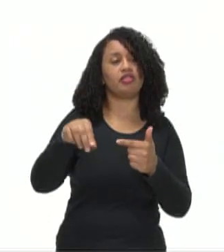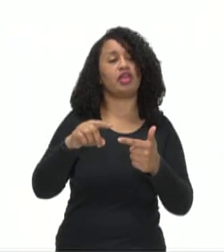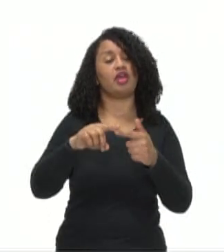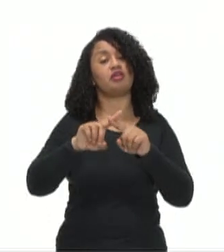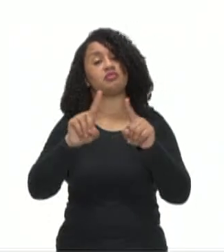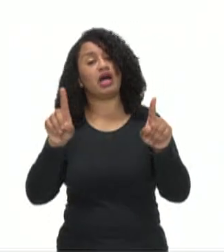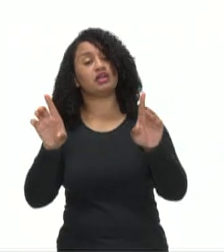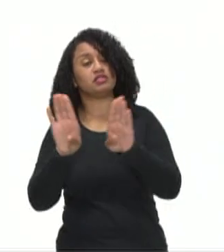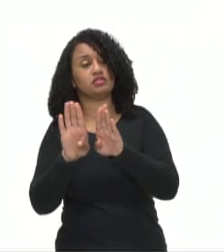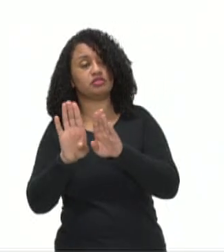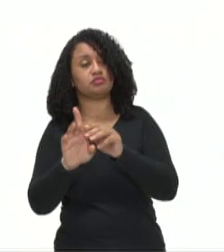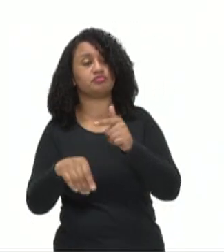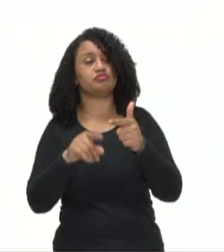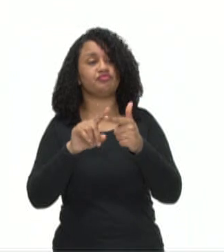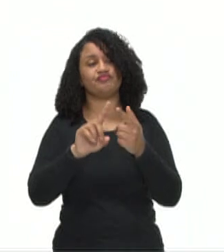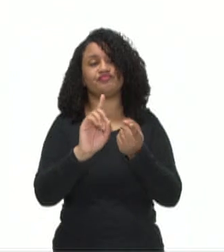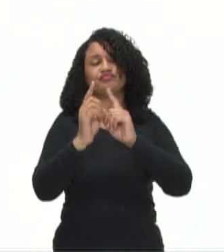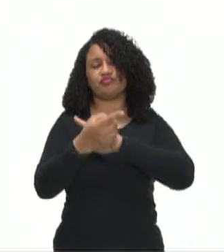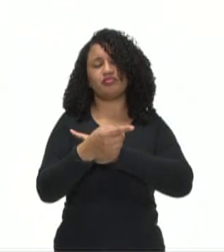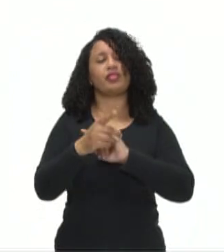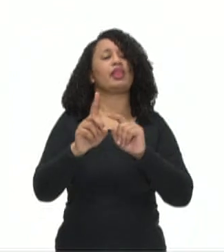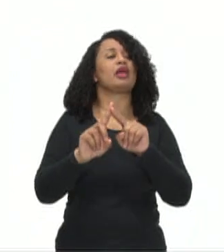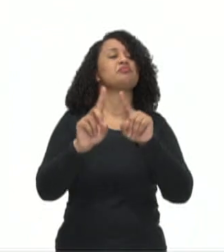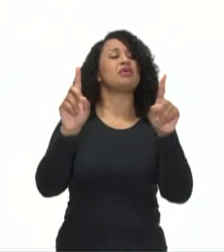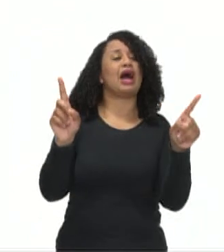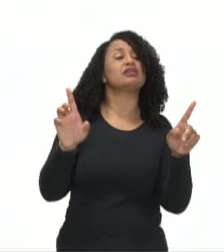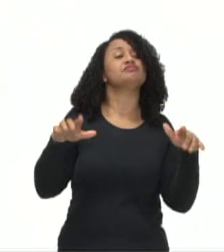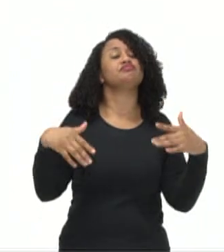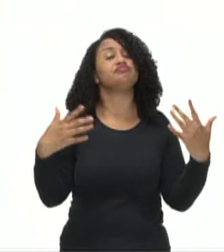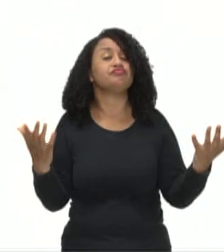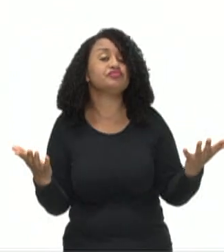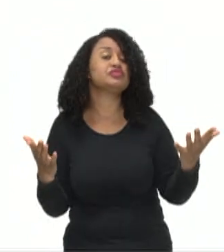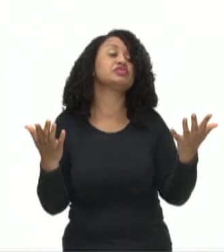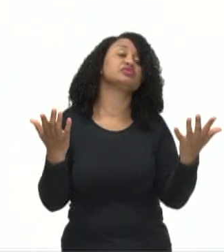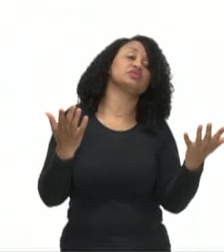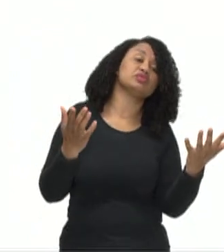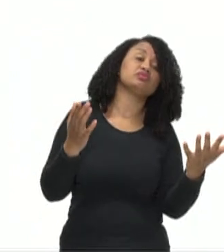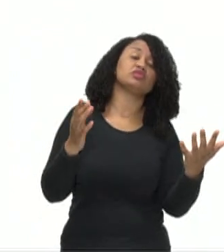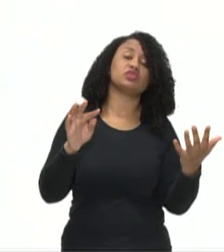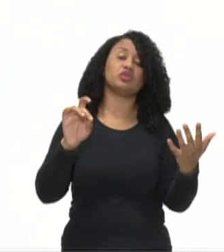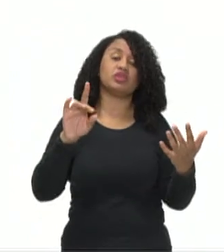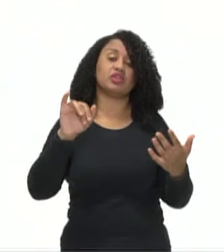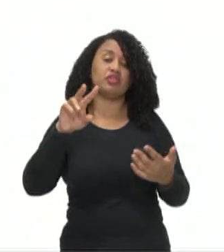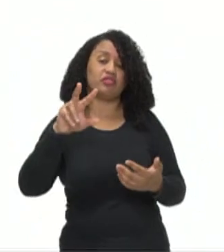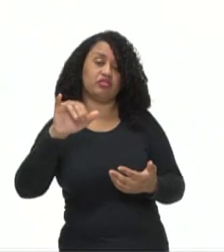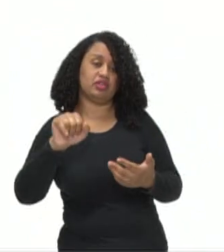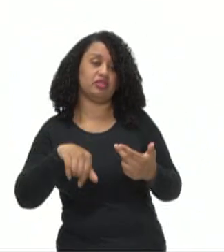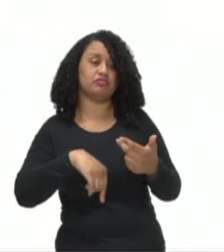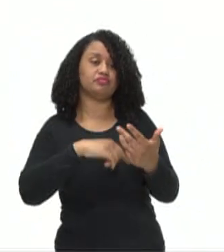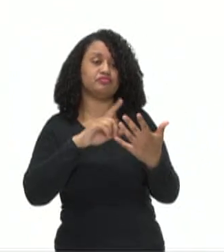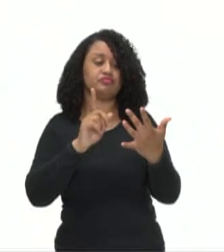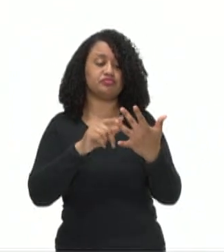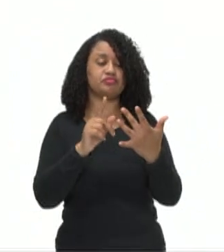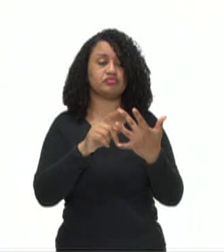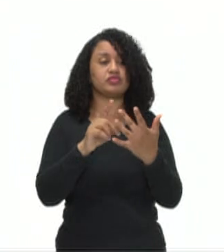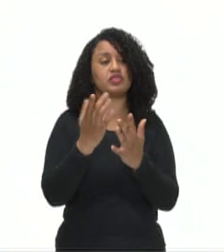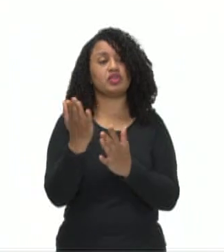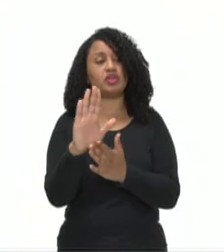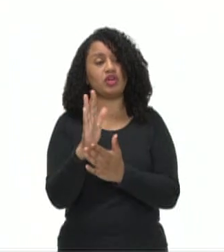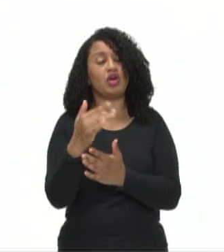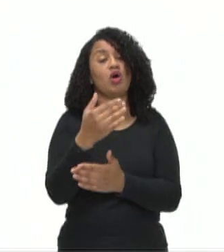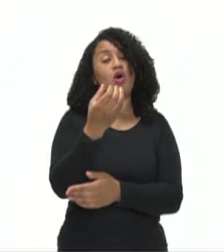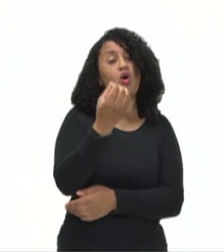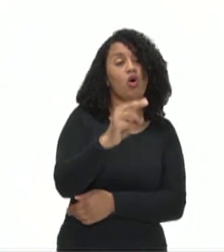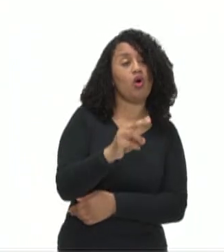também. As adversativas, o Mas, o Porém, o Contudo, o Todavia. As alternativas,